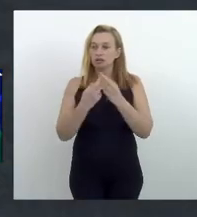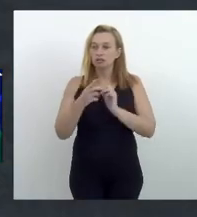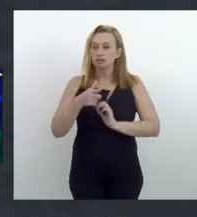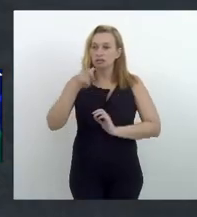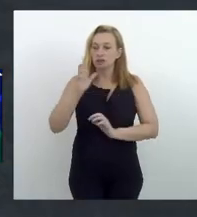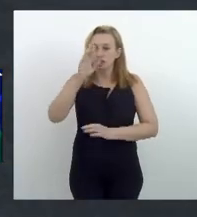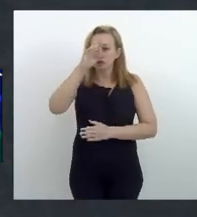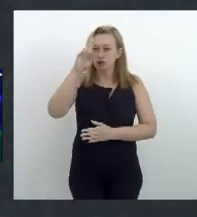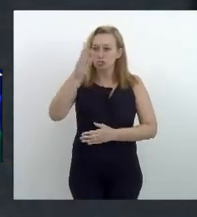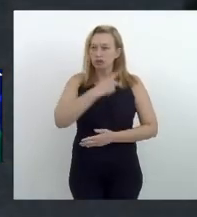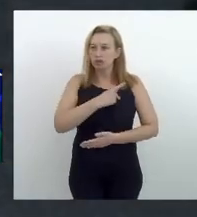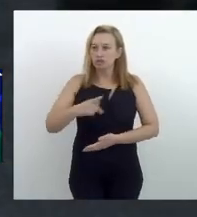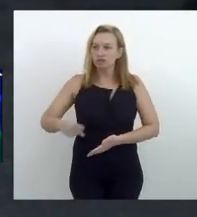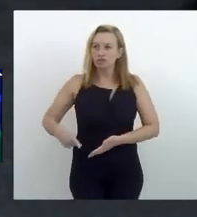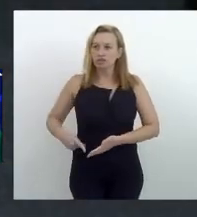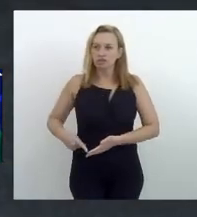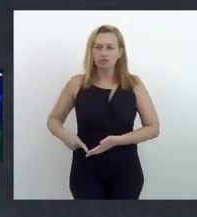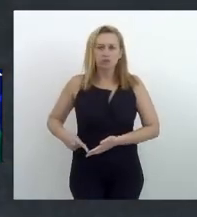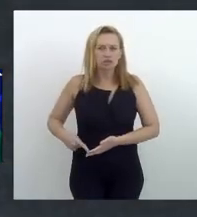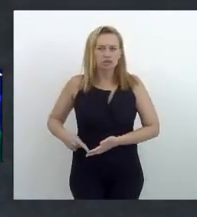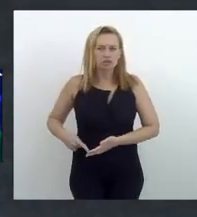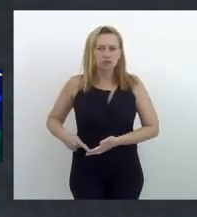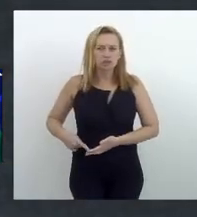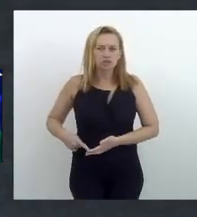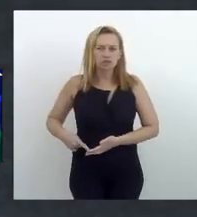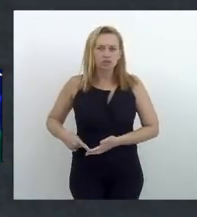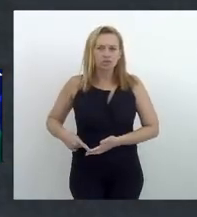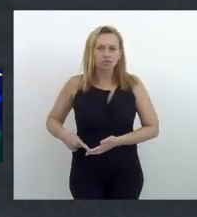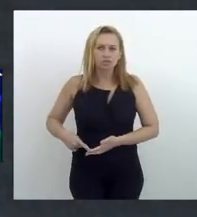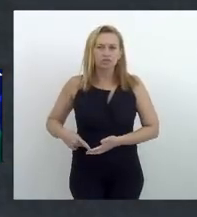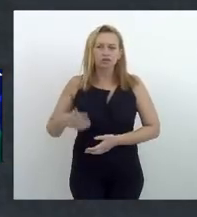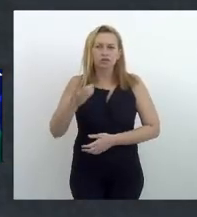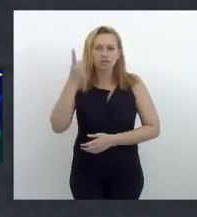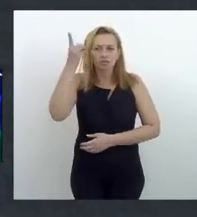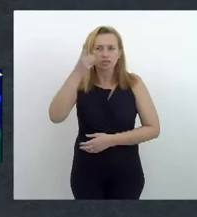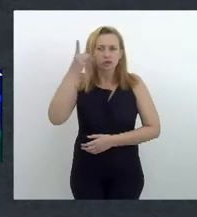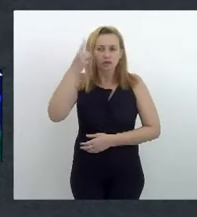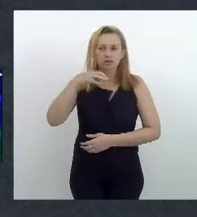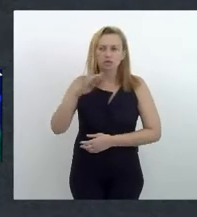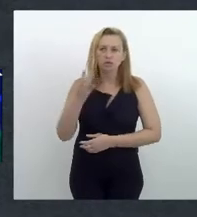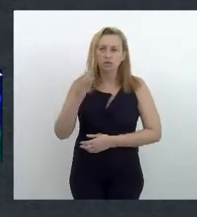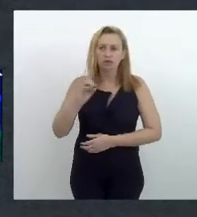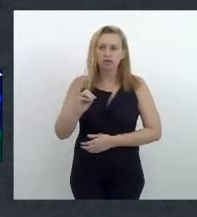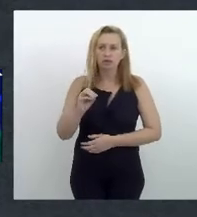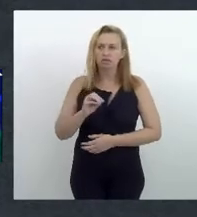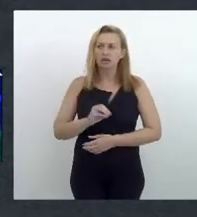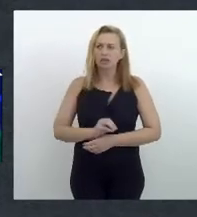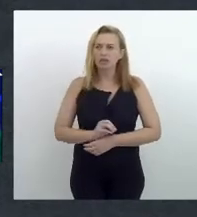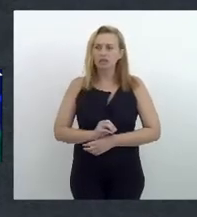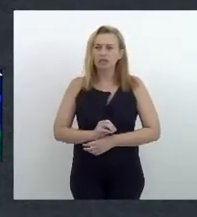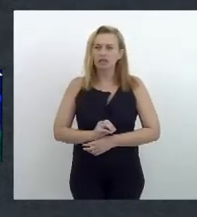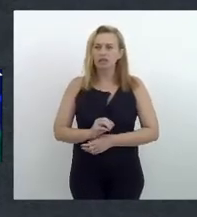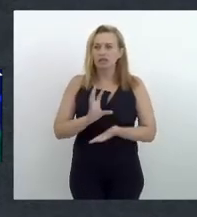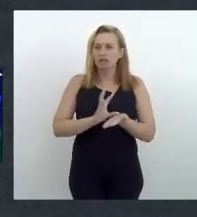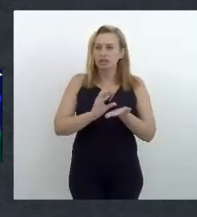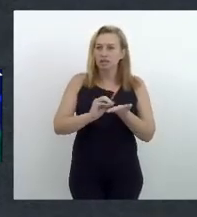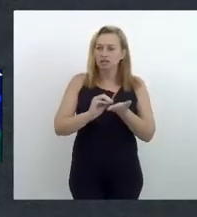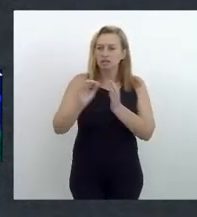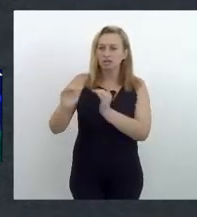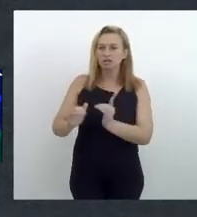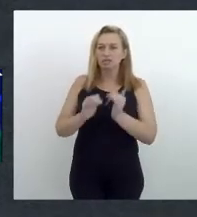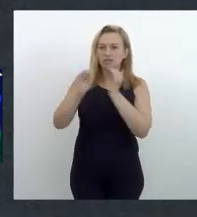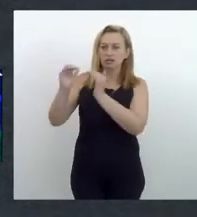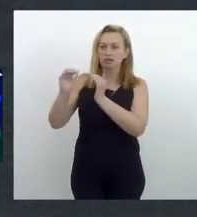Senhor presidente, em exercício, deputado Márcio Galberto, a ata reflete com